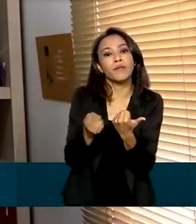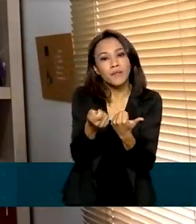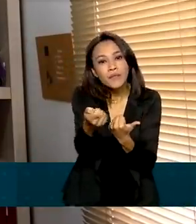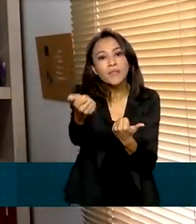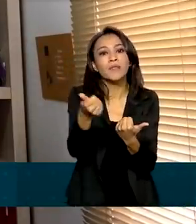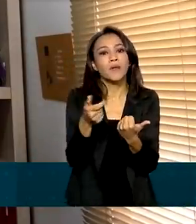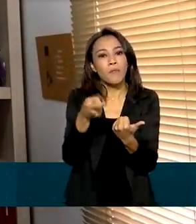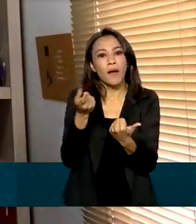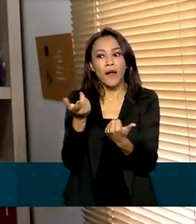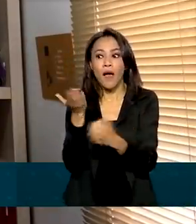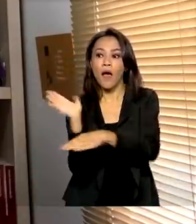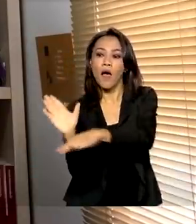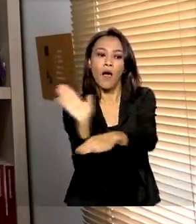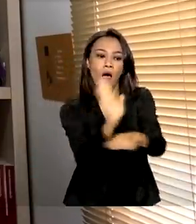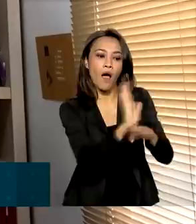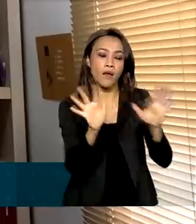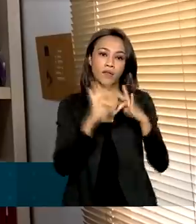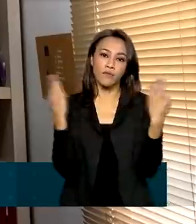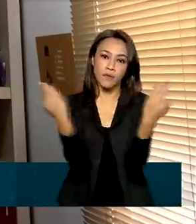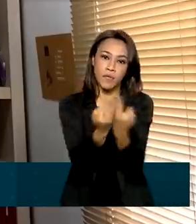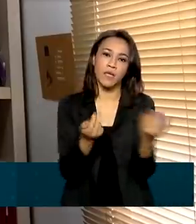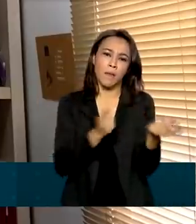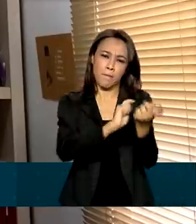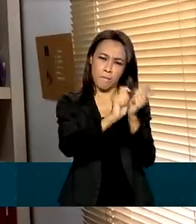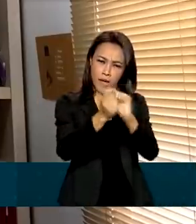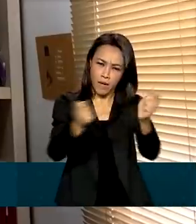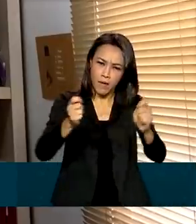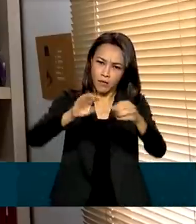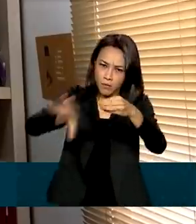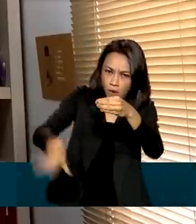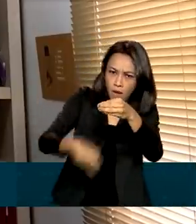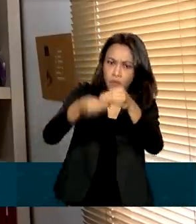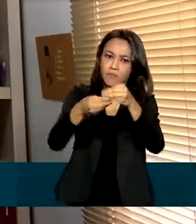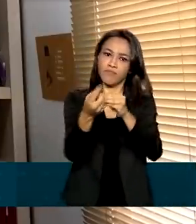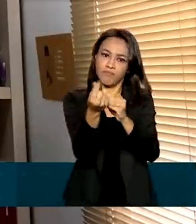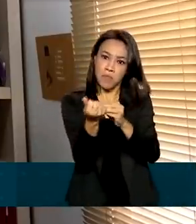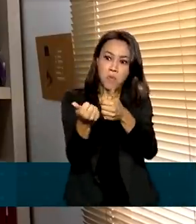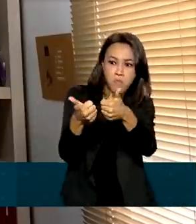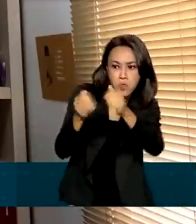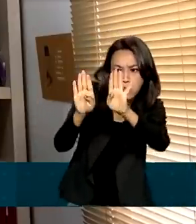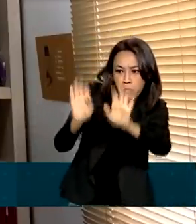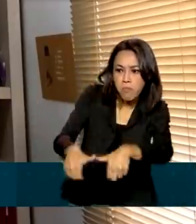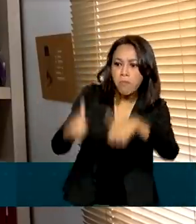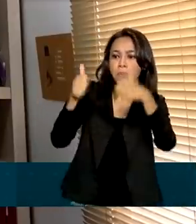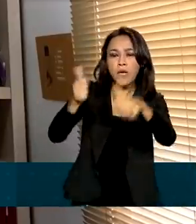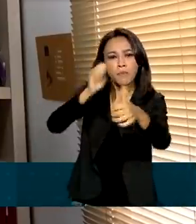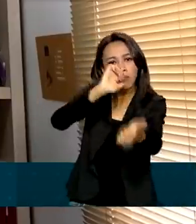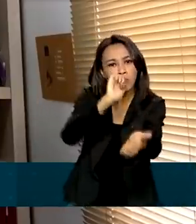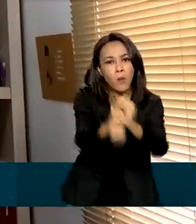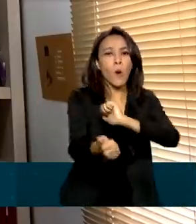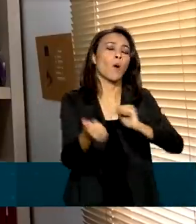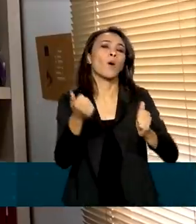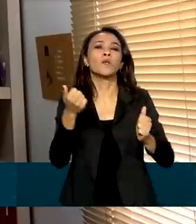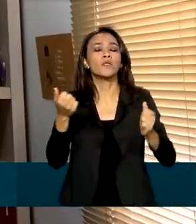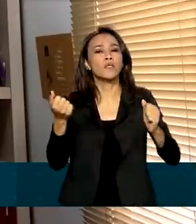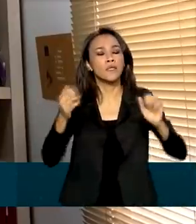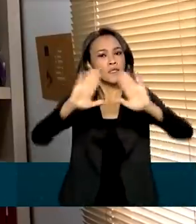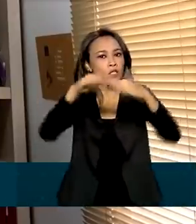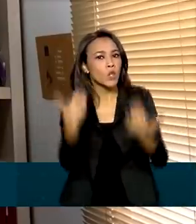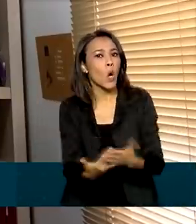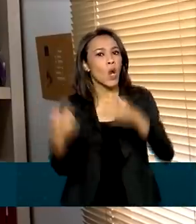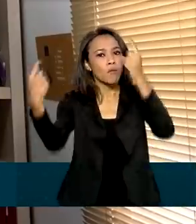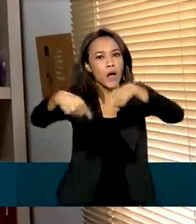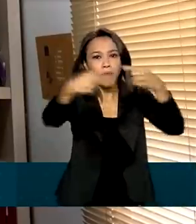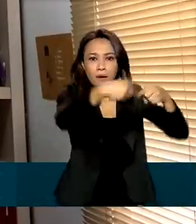famílias atendidas, com o pagamento de benefício adicional para quem se sair bem em competições esportivas escolares ou